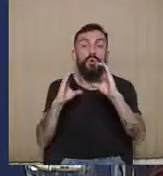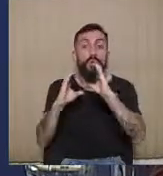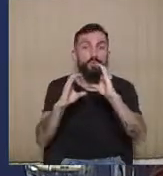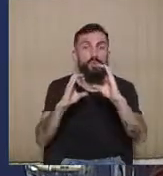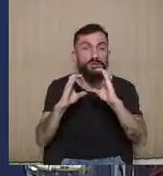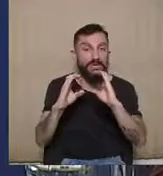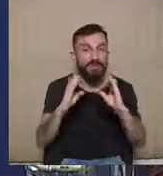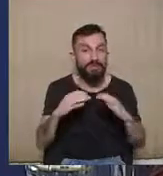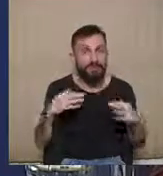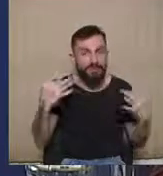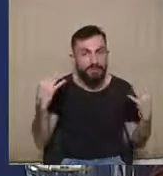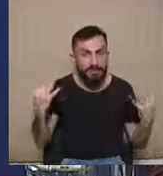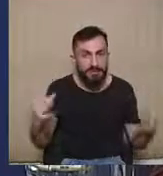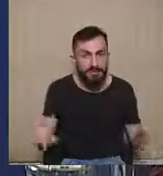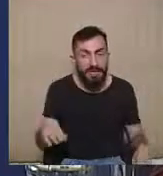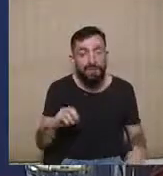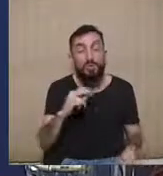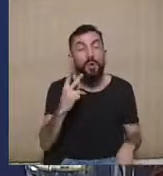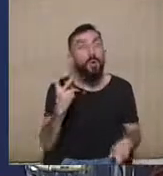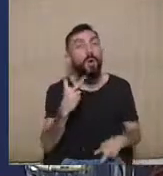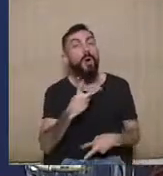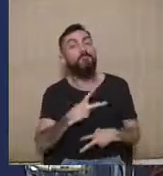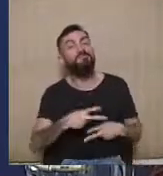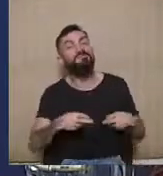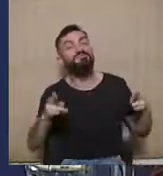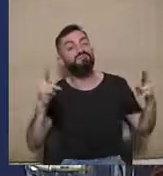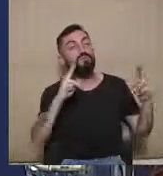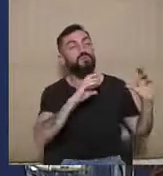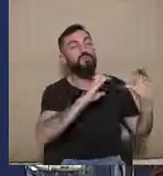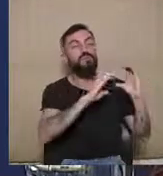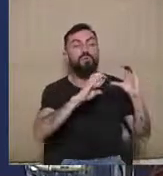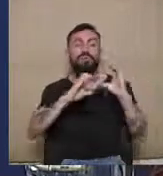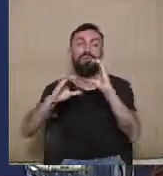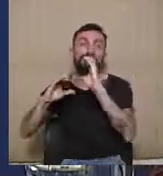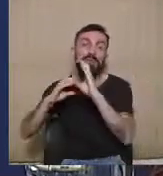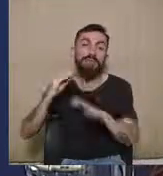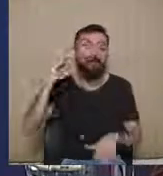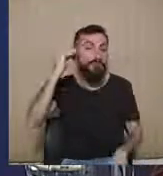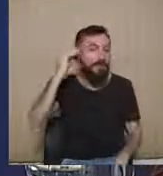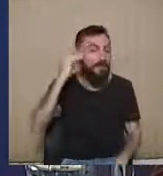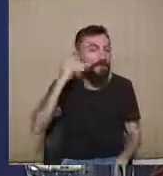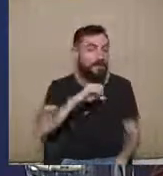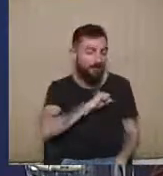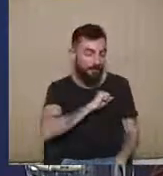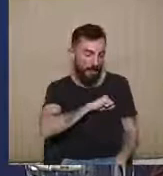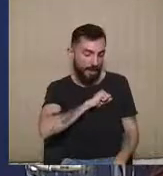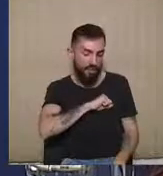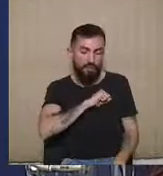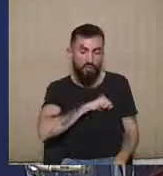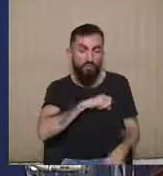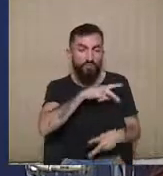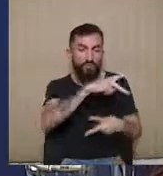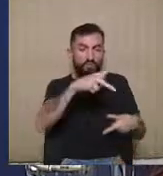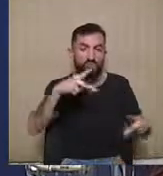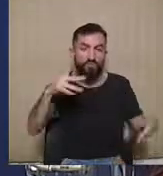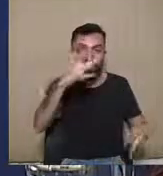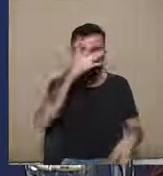sério, quem se disfarçou de meio de comunicação para tentar fazer um mau uso da liberdade de